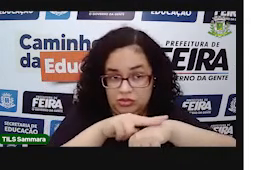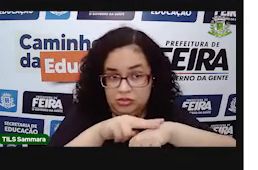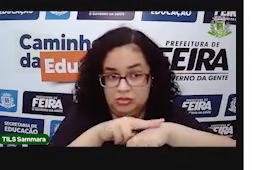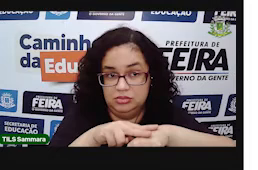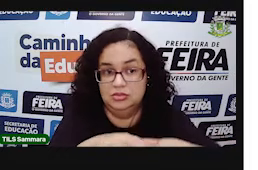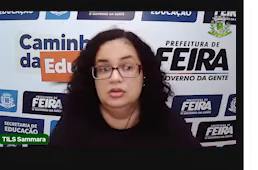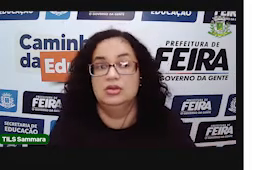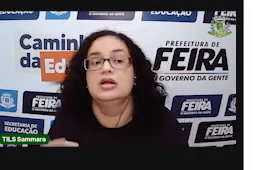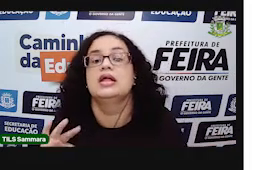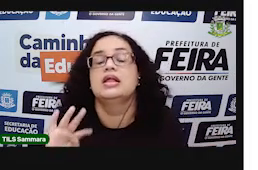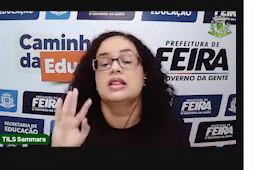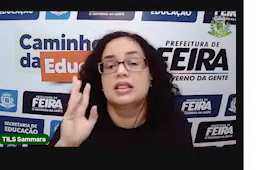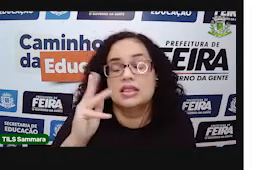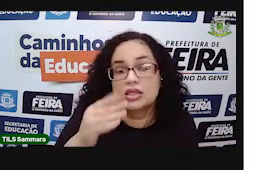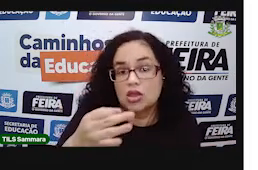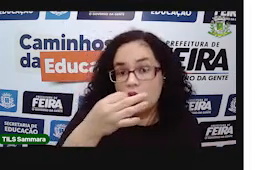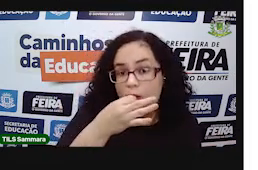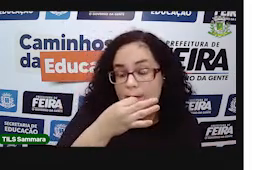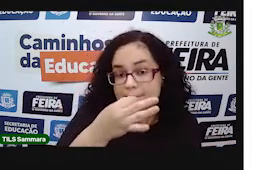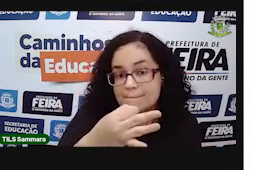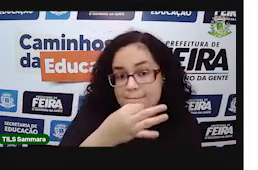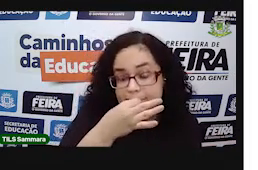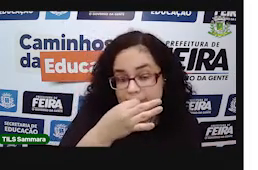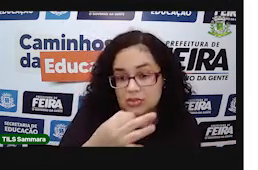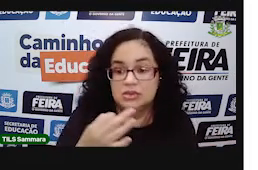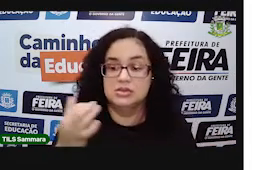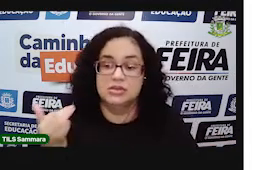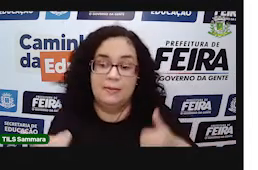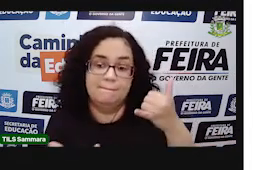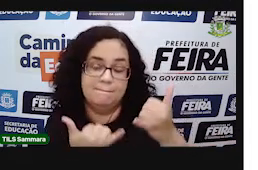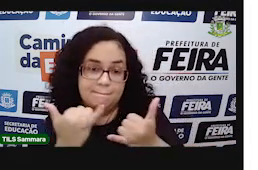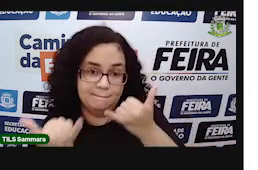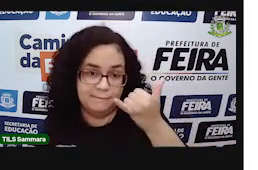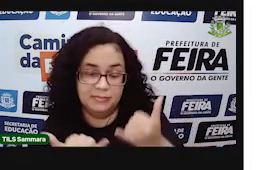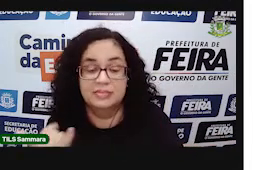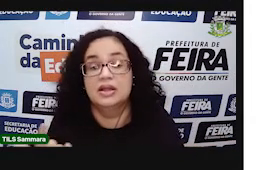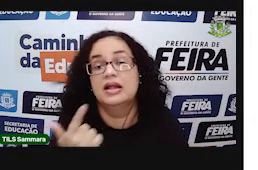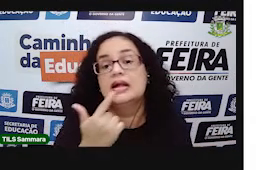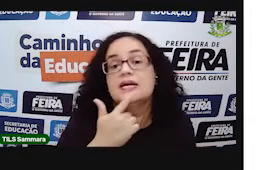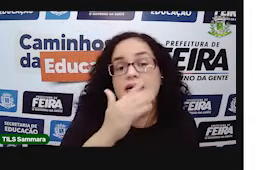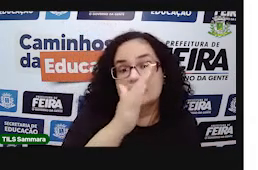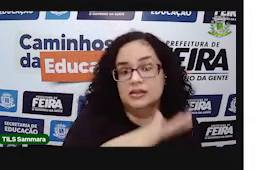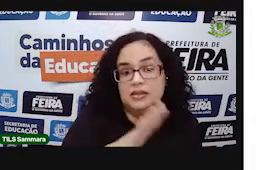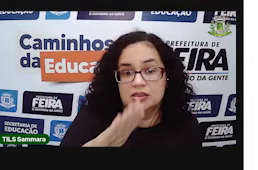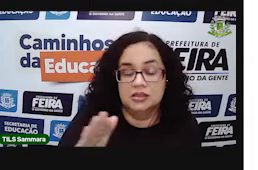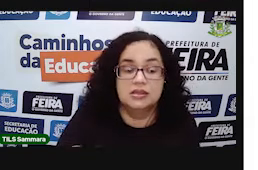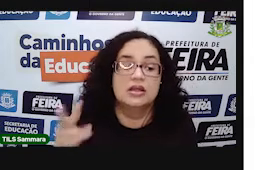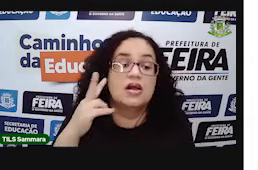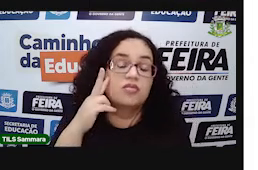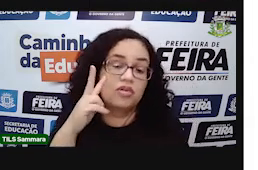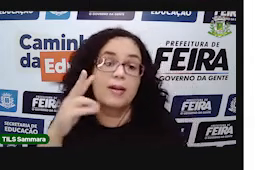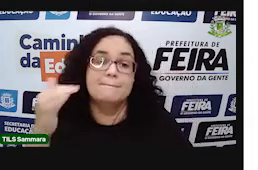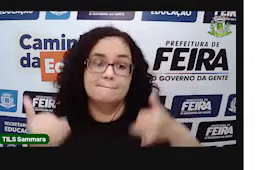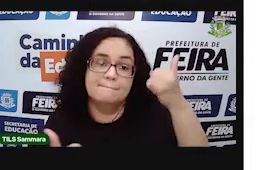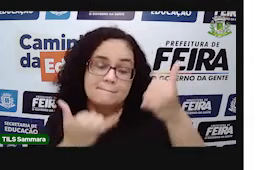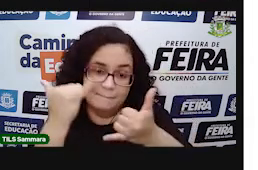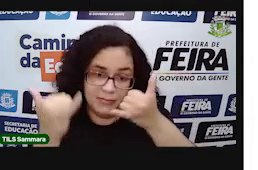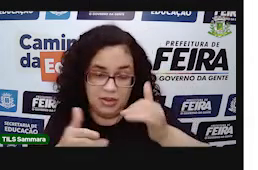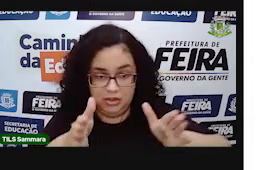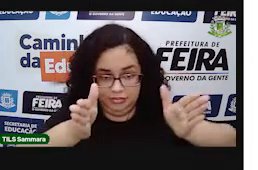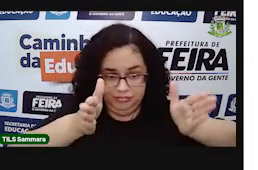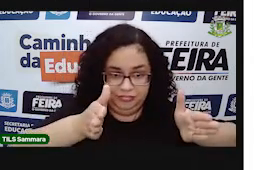movimenta pinhos verdes. E tem todo um objetivo por trás desse jogo. Na minha infância,